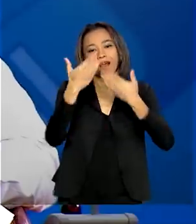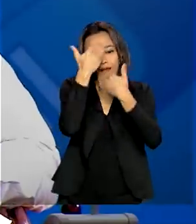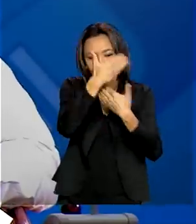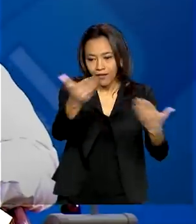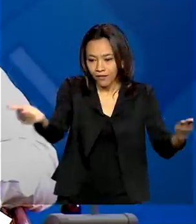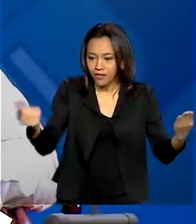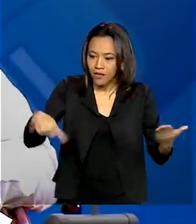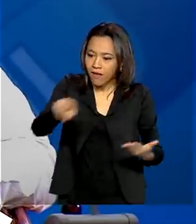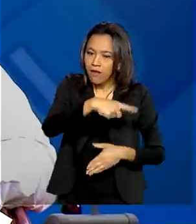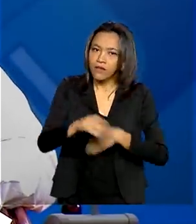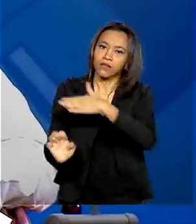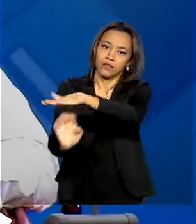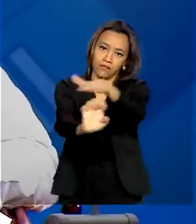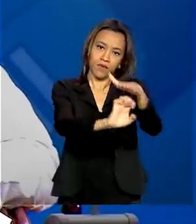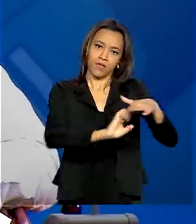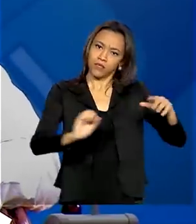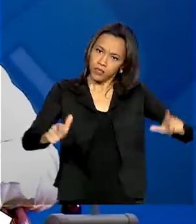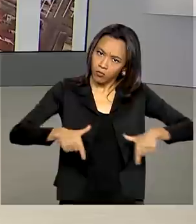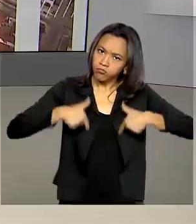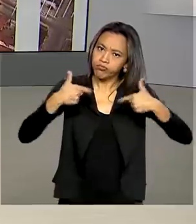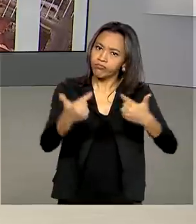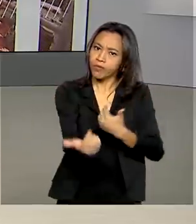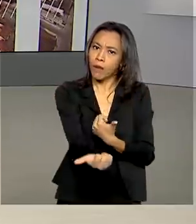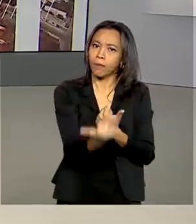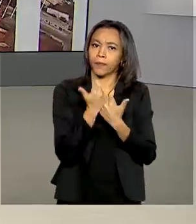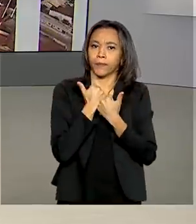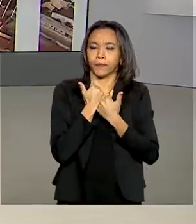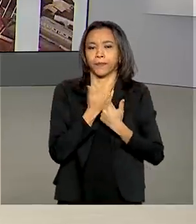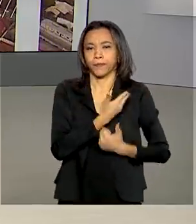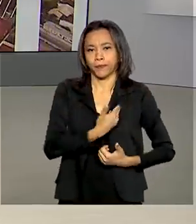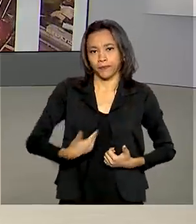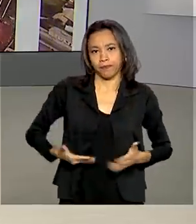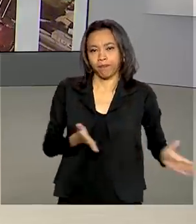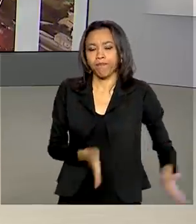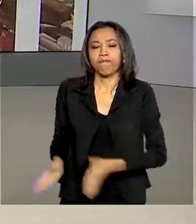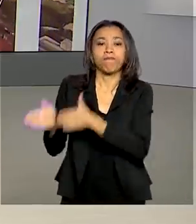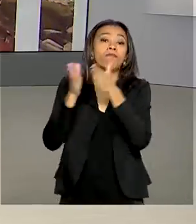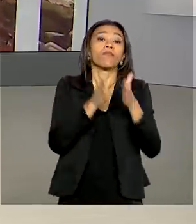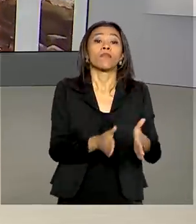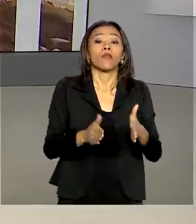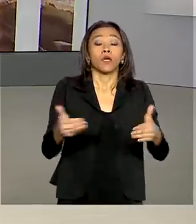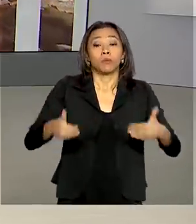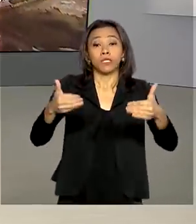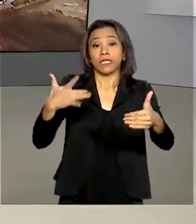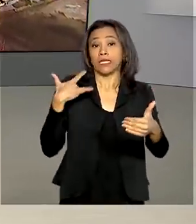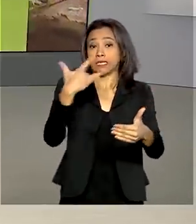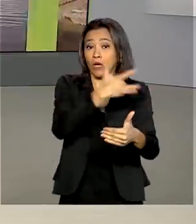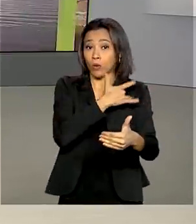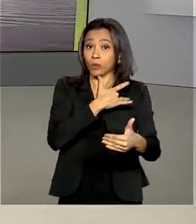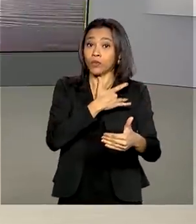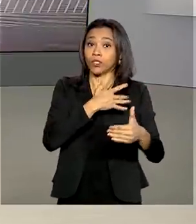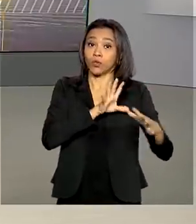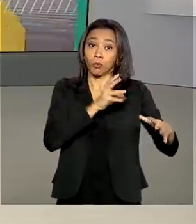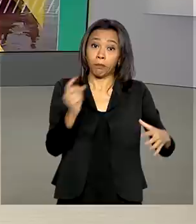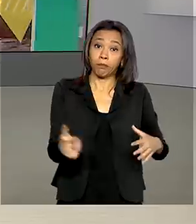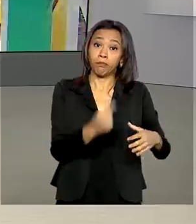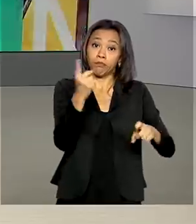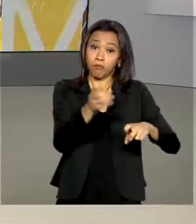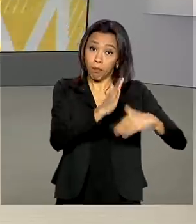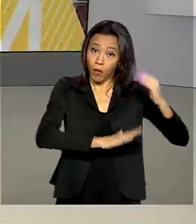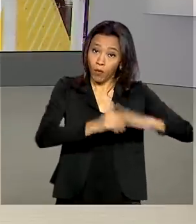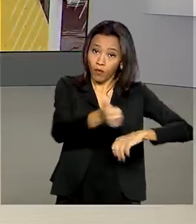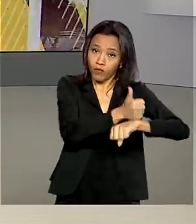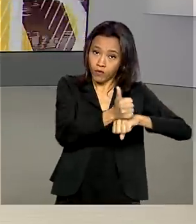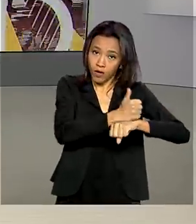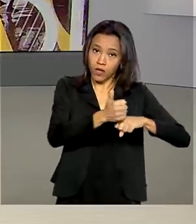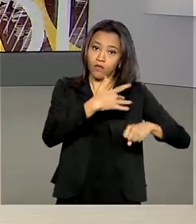atitudes que estão sendo tomadas. E o Ministério da Saúde envia hoje os primeiros profissionais voluntários para